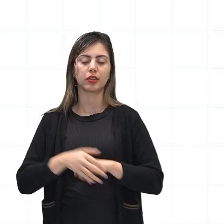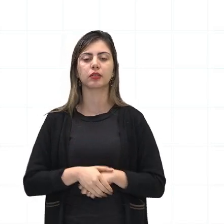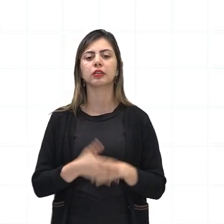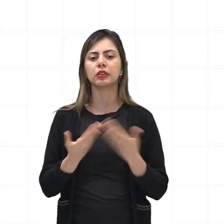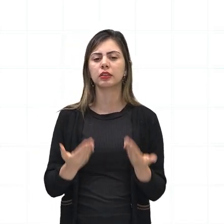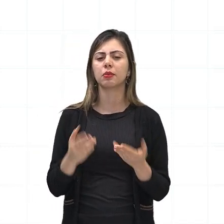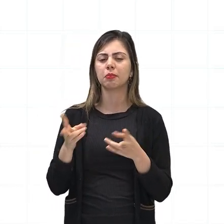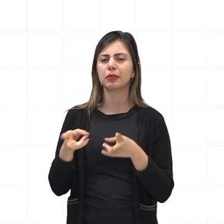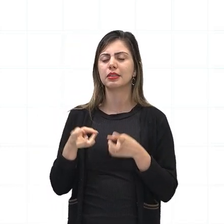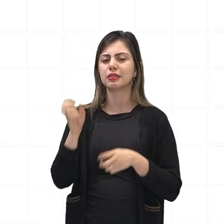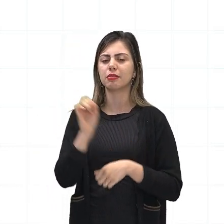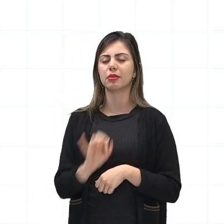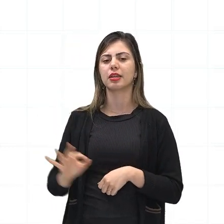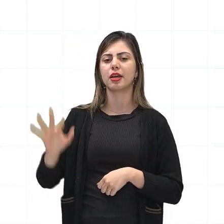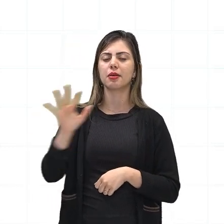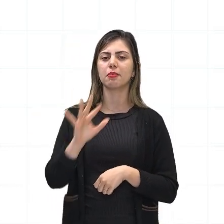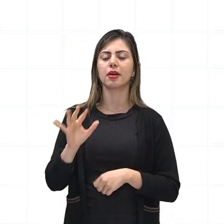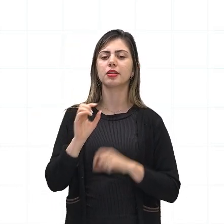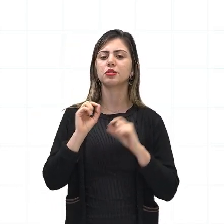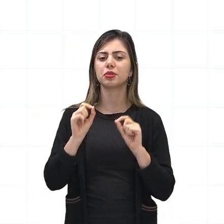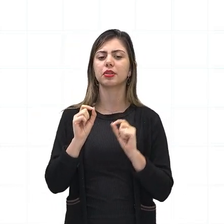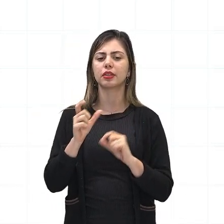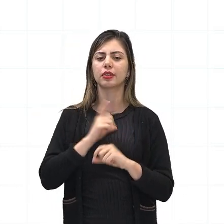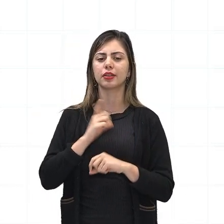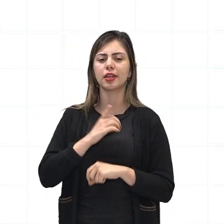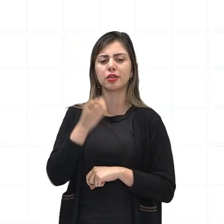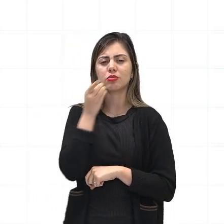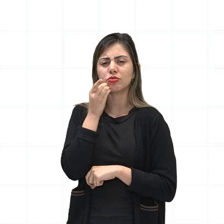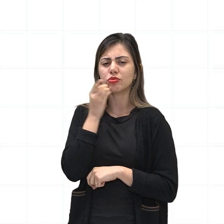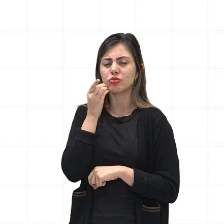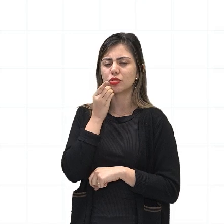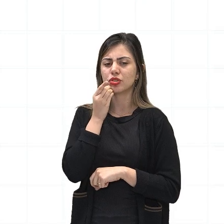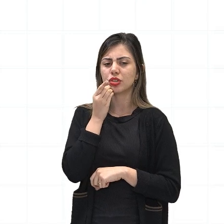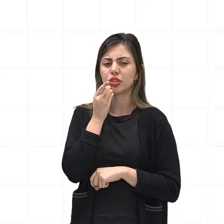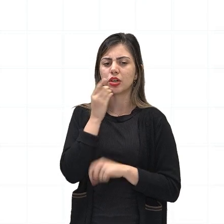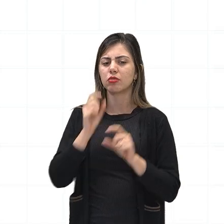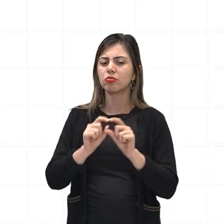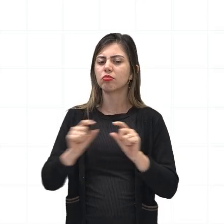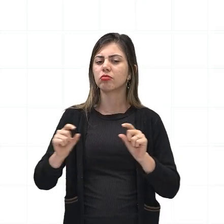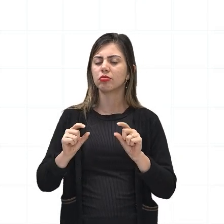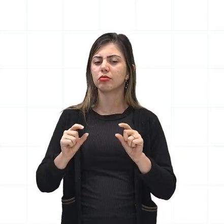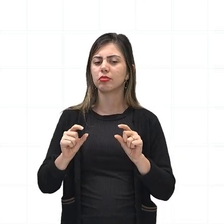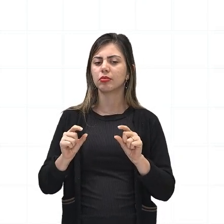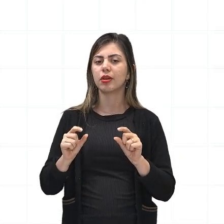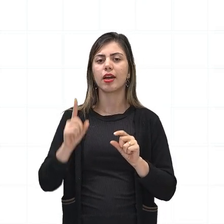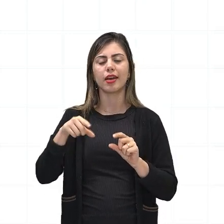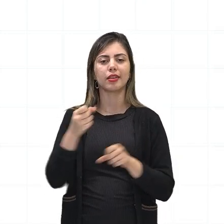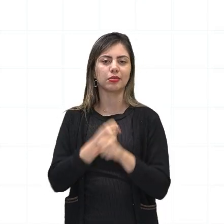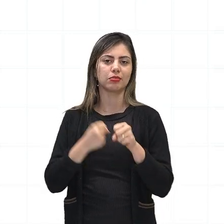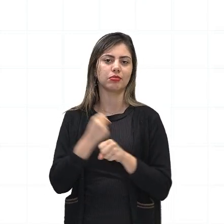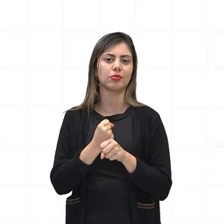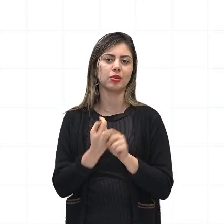mapa, nós temos aqui uma data bem recente. Ele é de quando? Do final do ano passado. De 12,